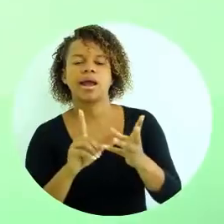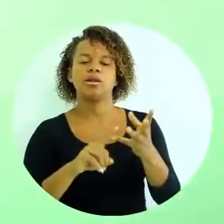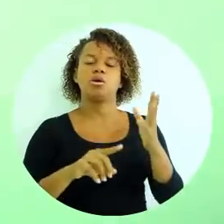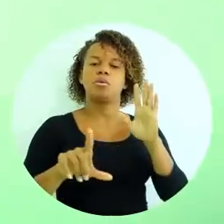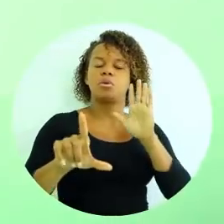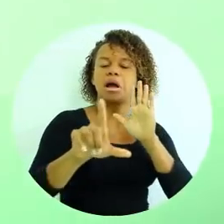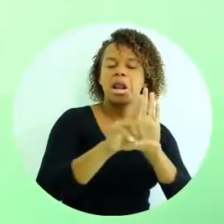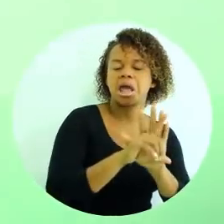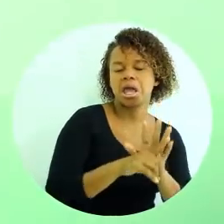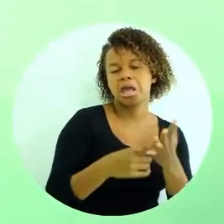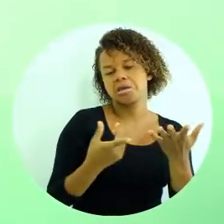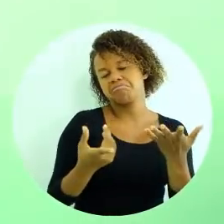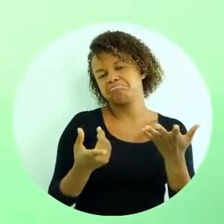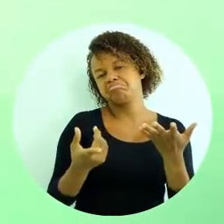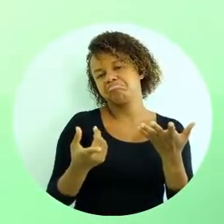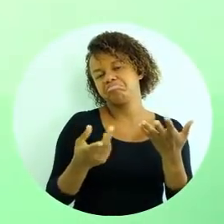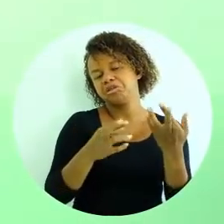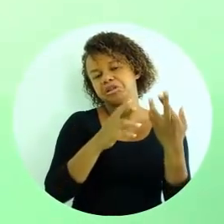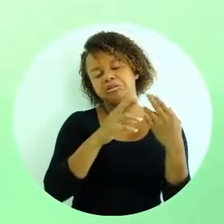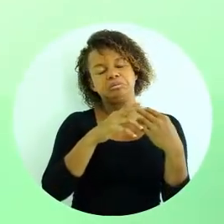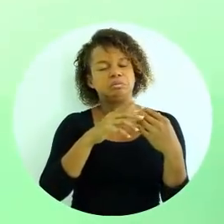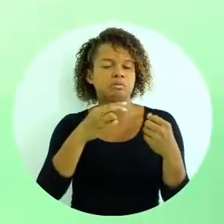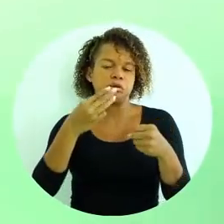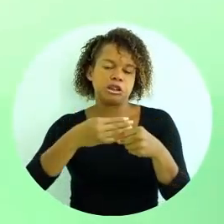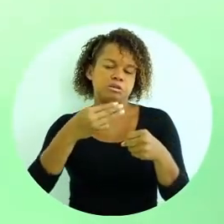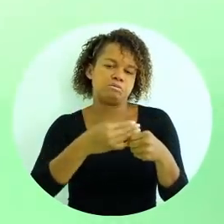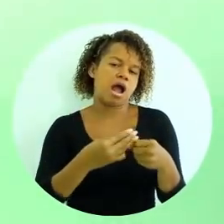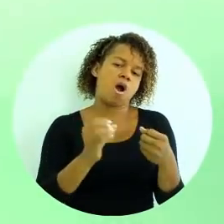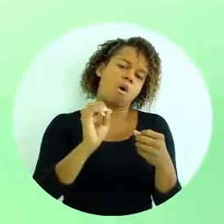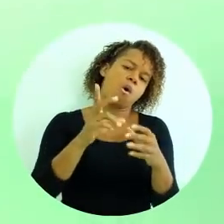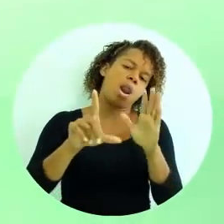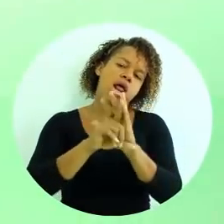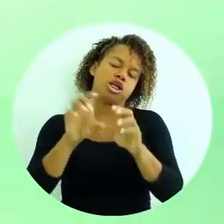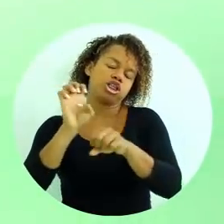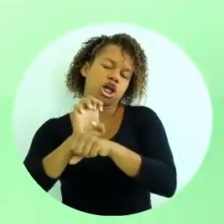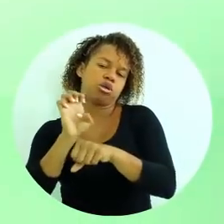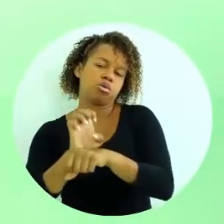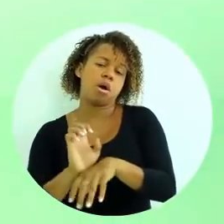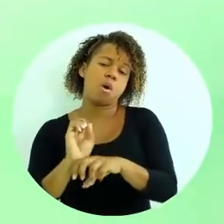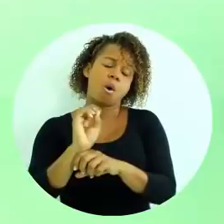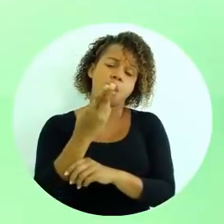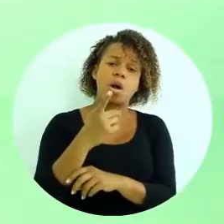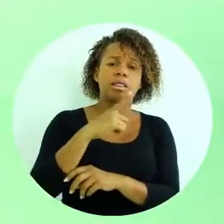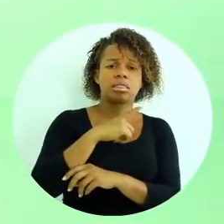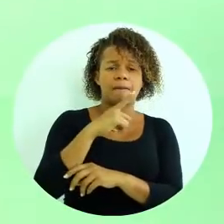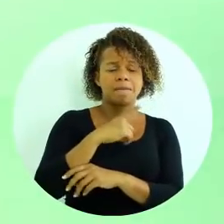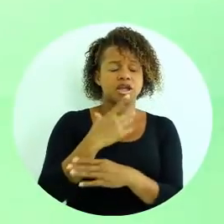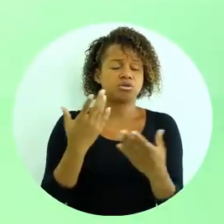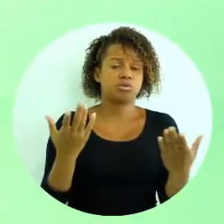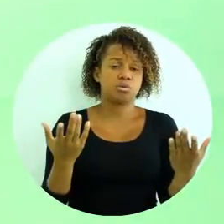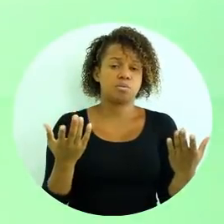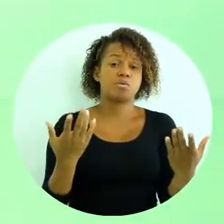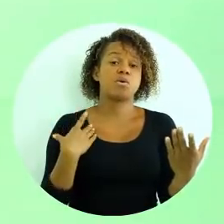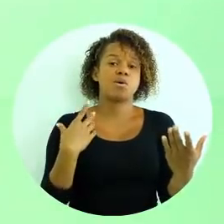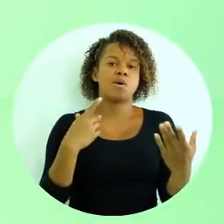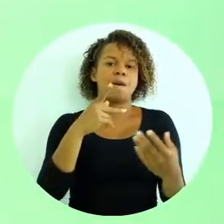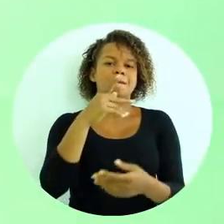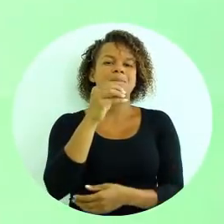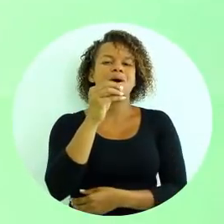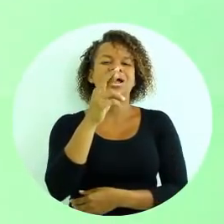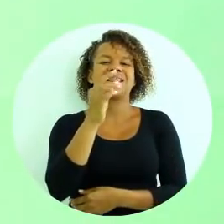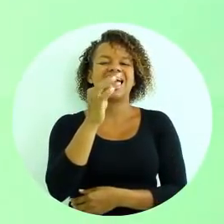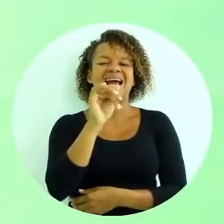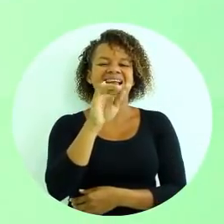ou por um decreto, ou por uma lei municipal, uma lei estadual, ou até